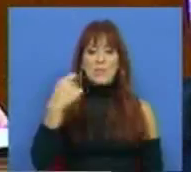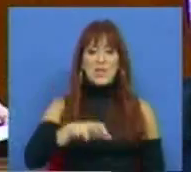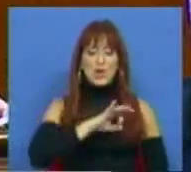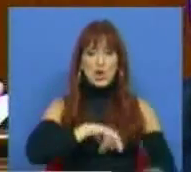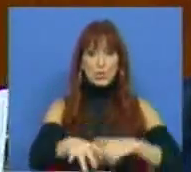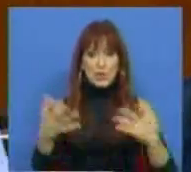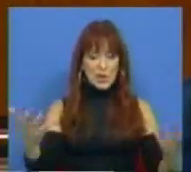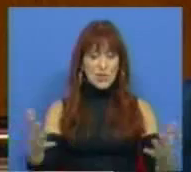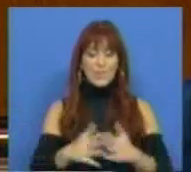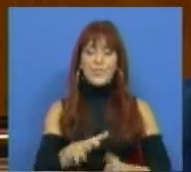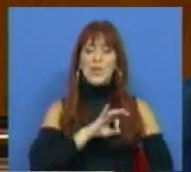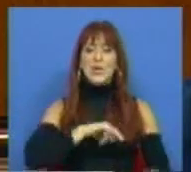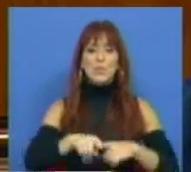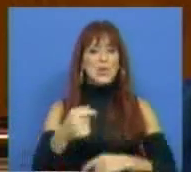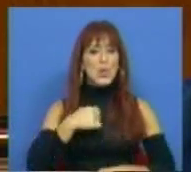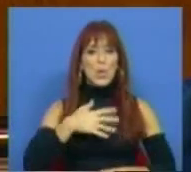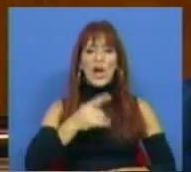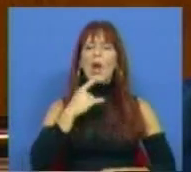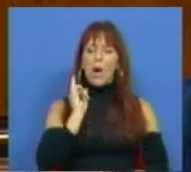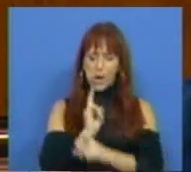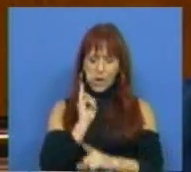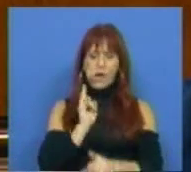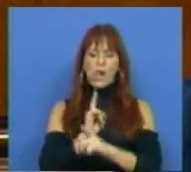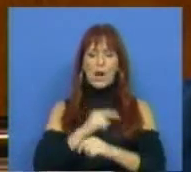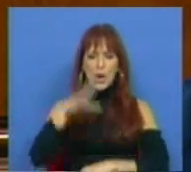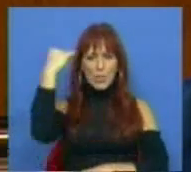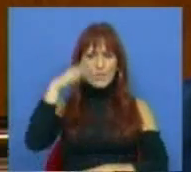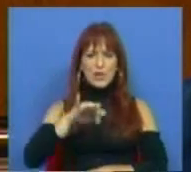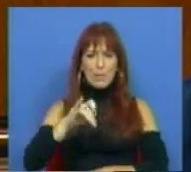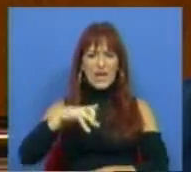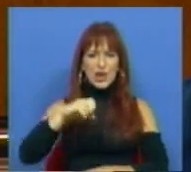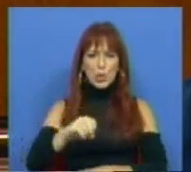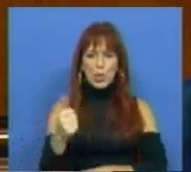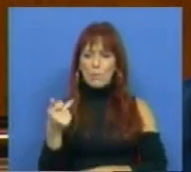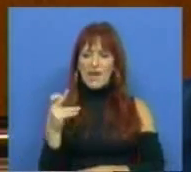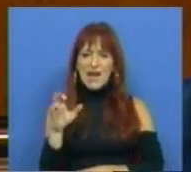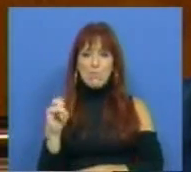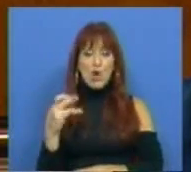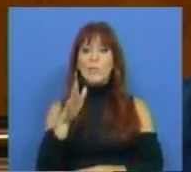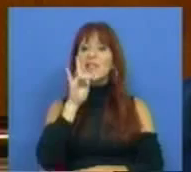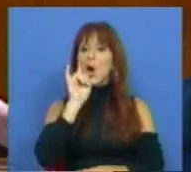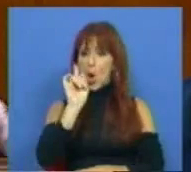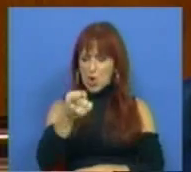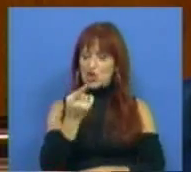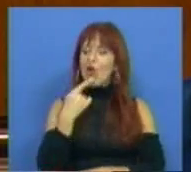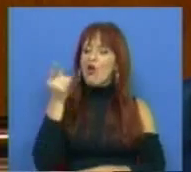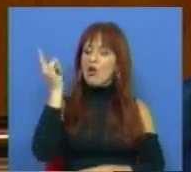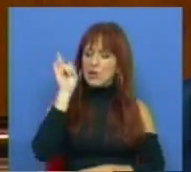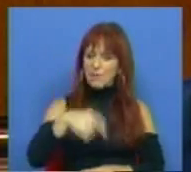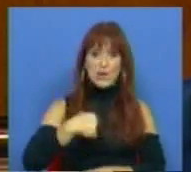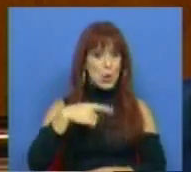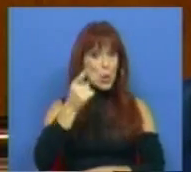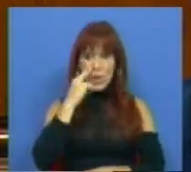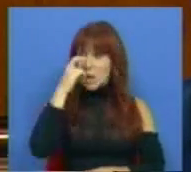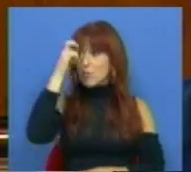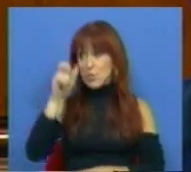Presidente, Srs. Deputados, Sr. Deputado, eu quero regressar ao Professor Pinto Barbosa e para dizer o seguinte, mais uma vez, eu não